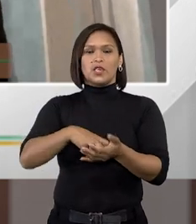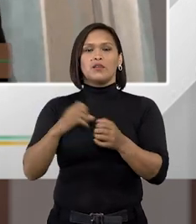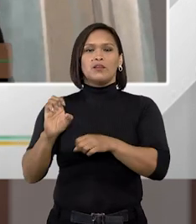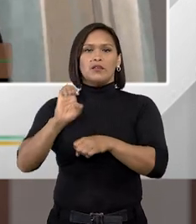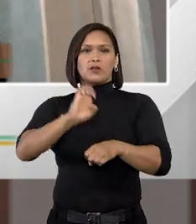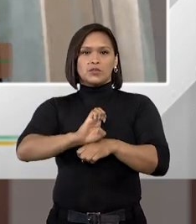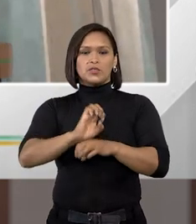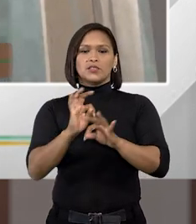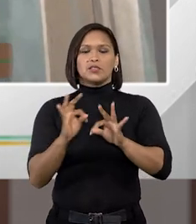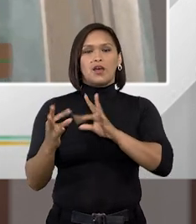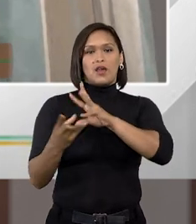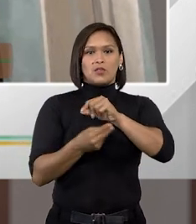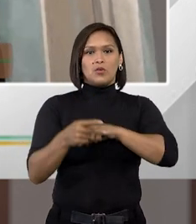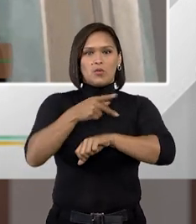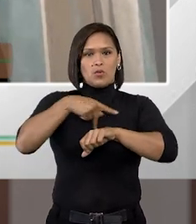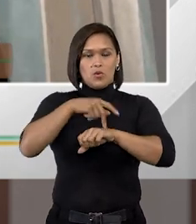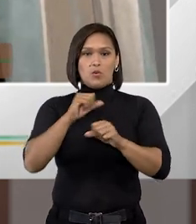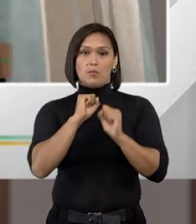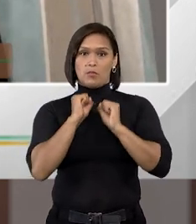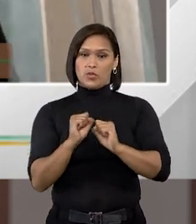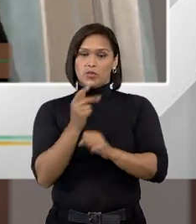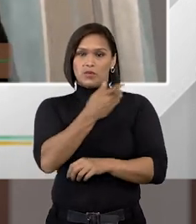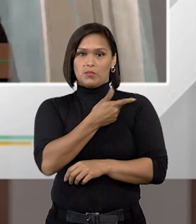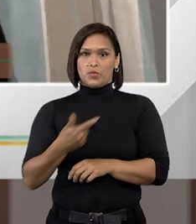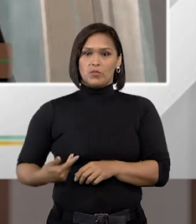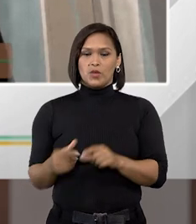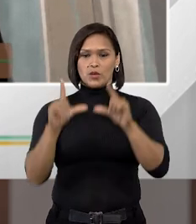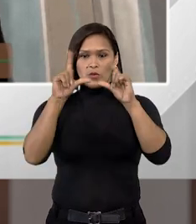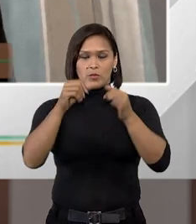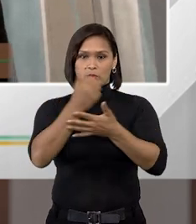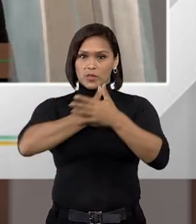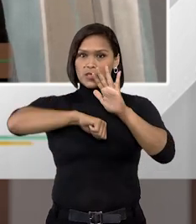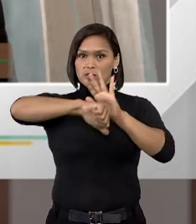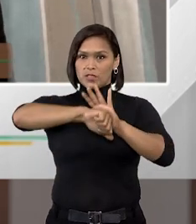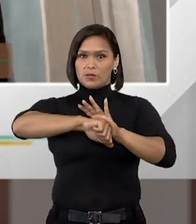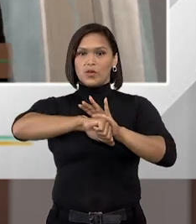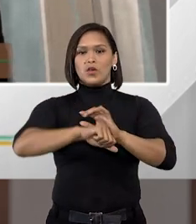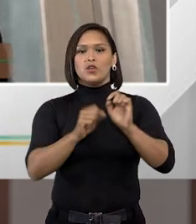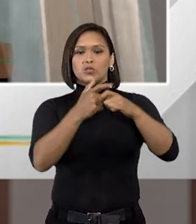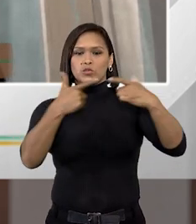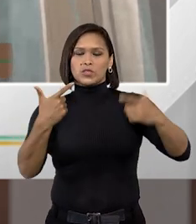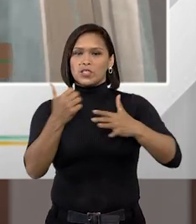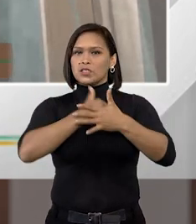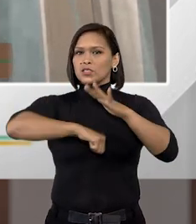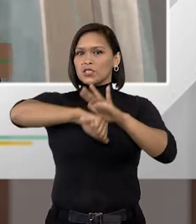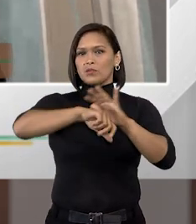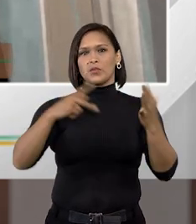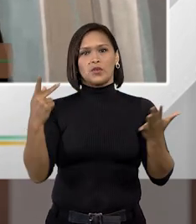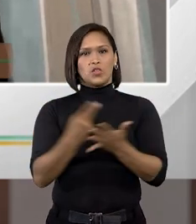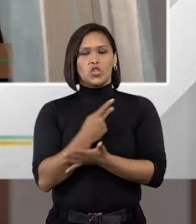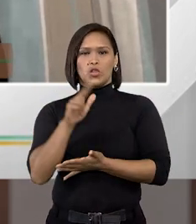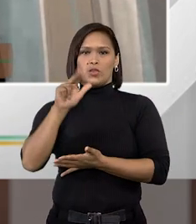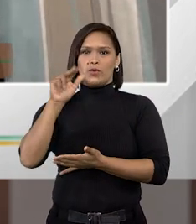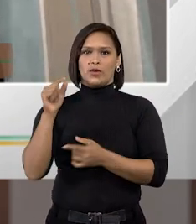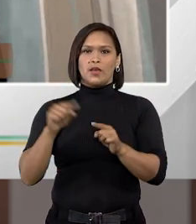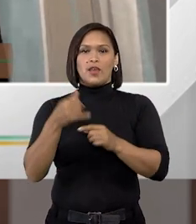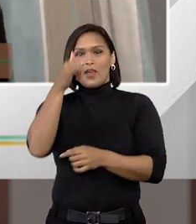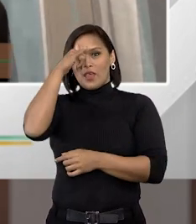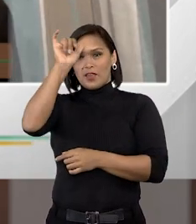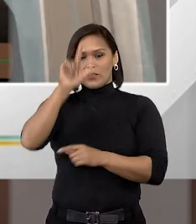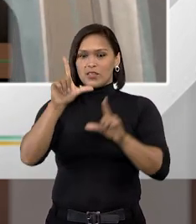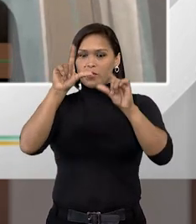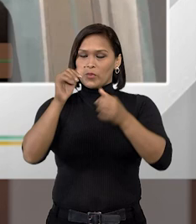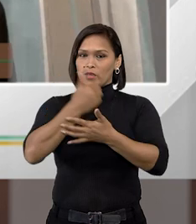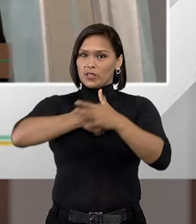o Estado-nação o poder público consegue punir os pequenos crimes os grandes crimes não acontecerão se a gente conseguir evitar os